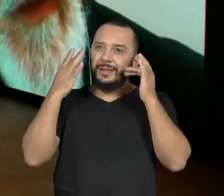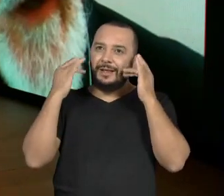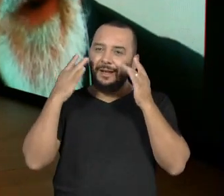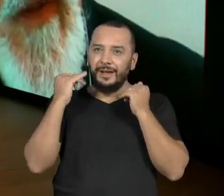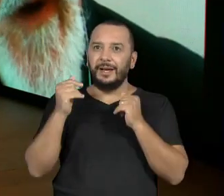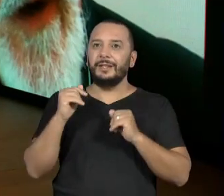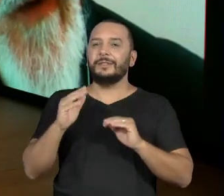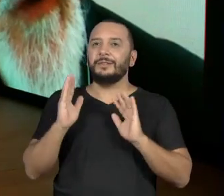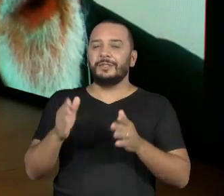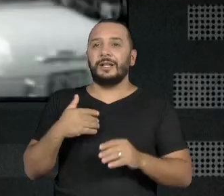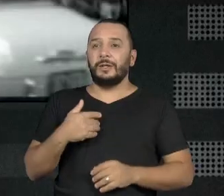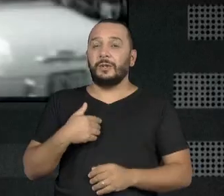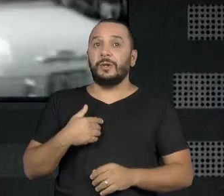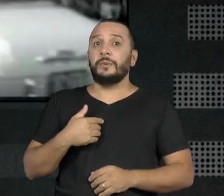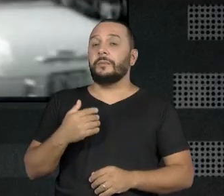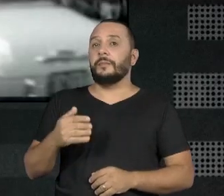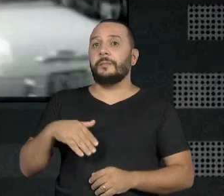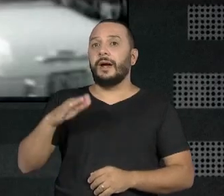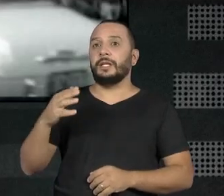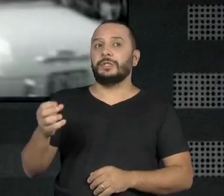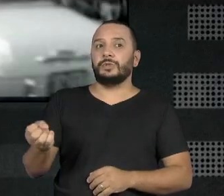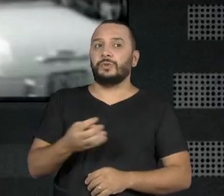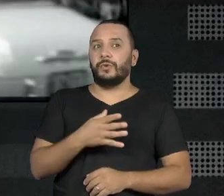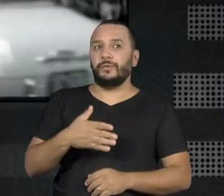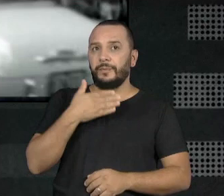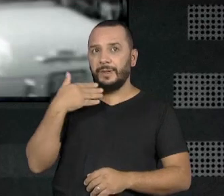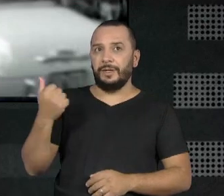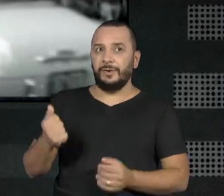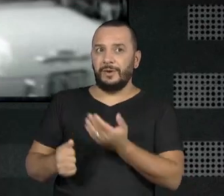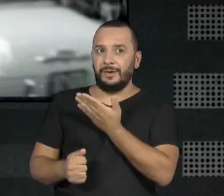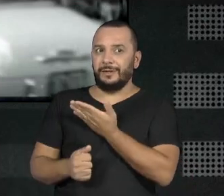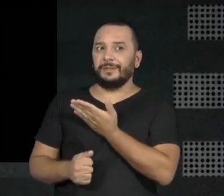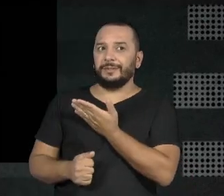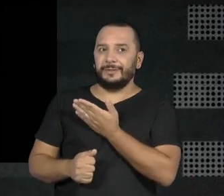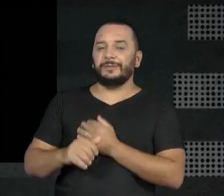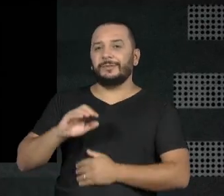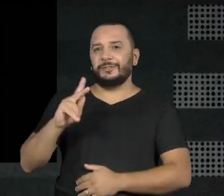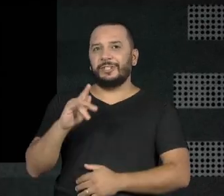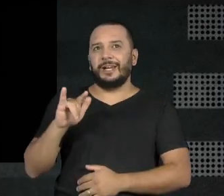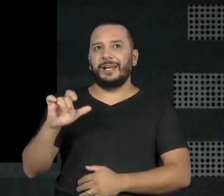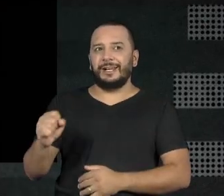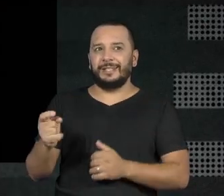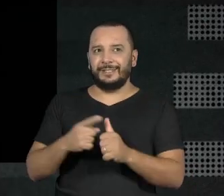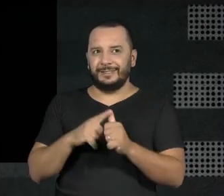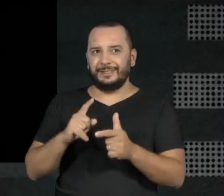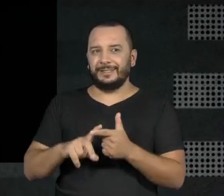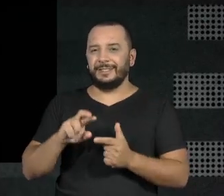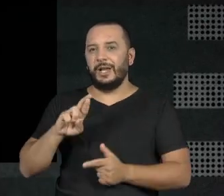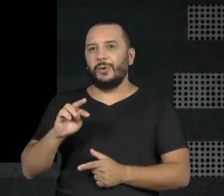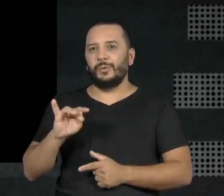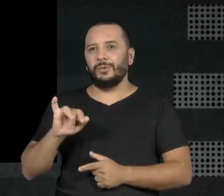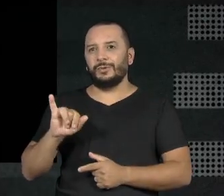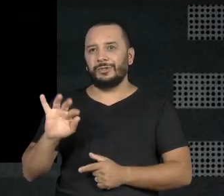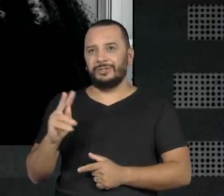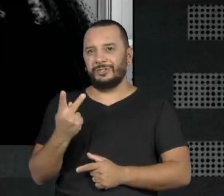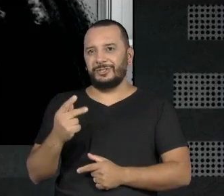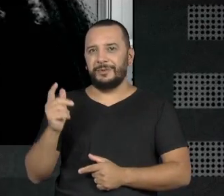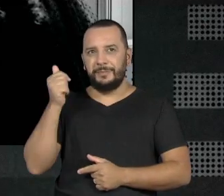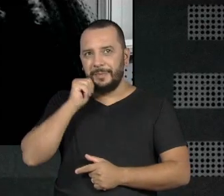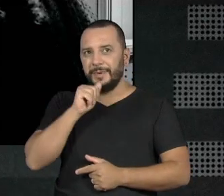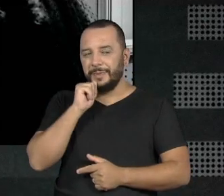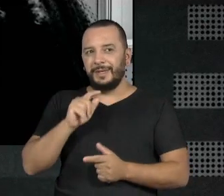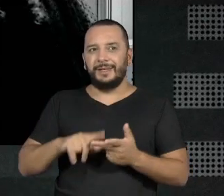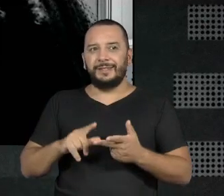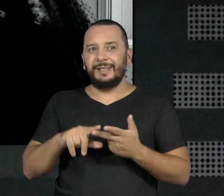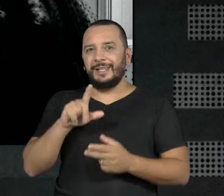quanto mais roupa, melhor, do Joe Orton, direção do Romor Chagas, que a Ruth Cobar fazia, minha mãe, a Lilian